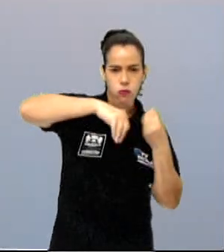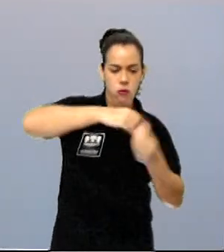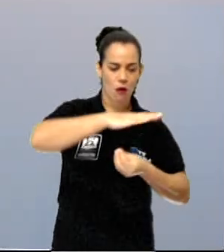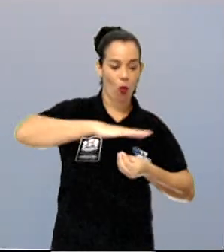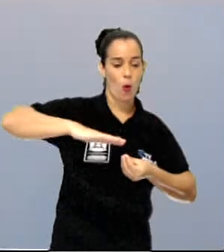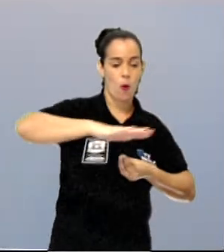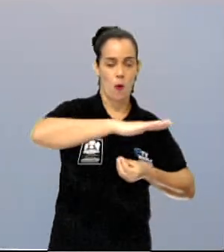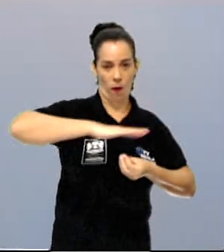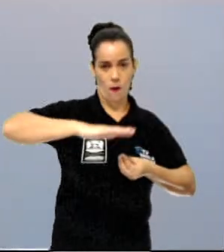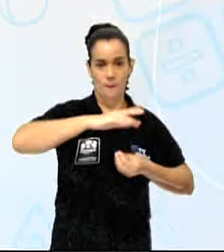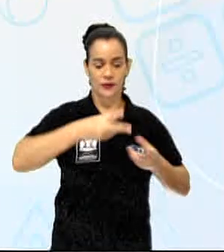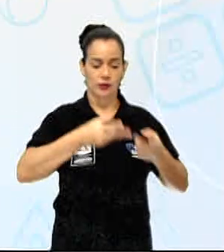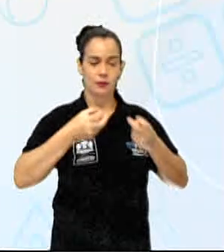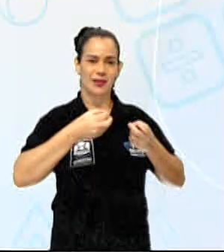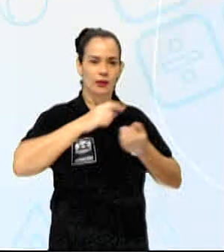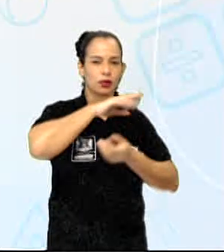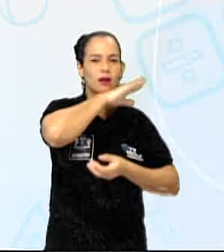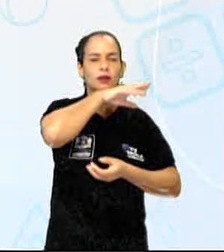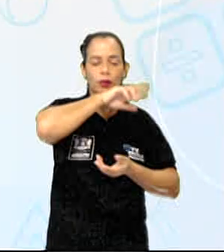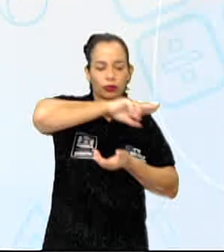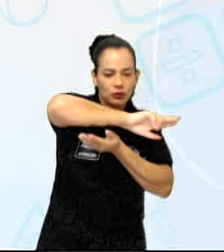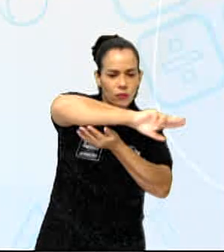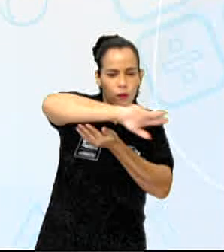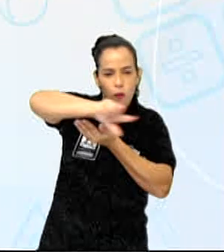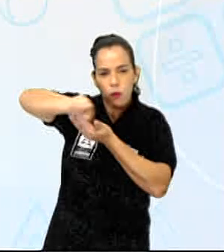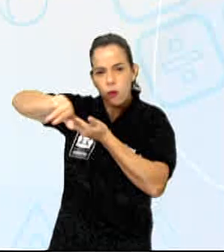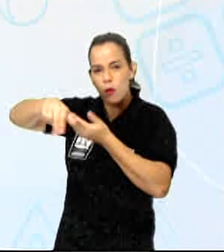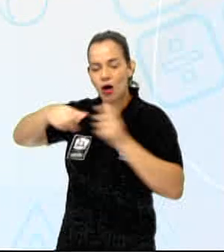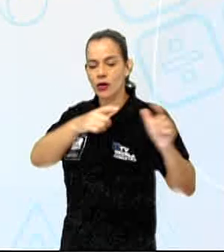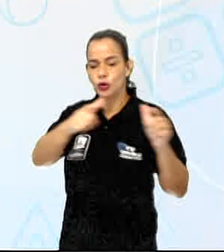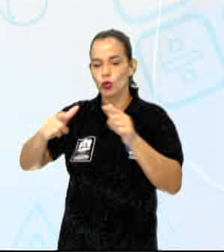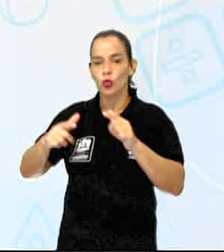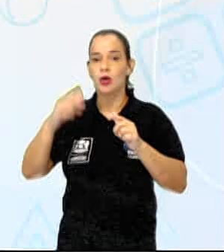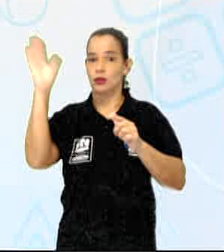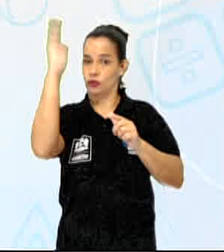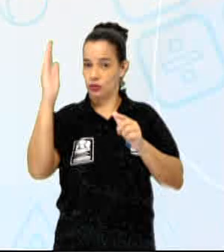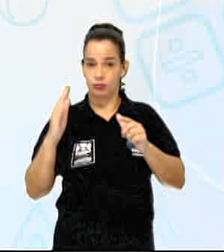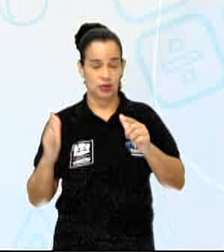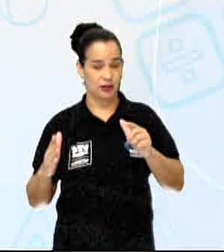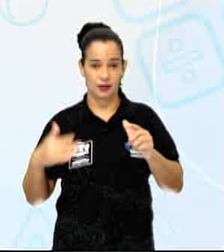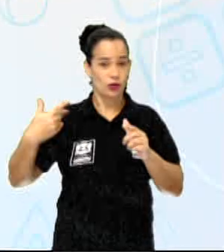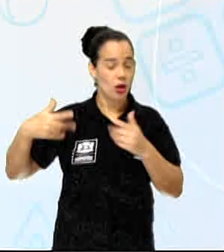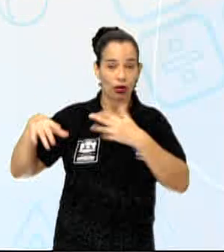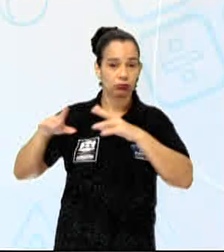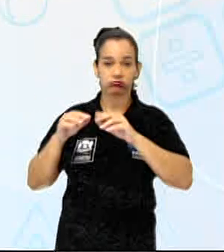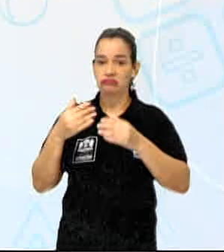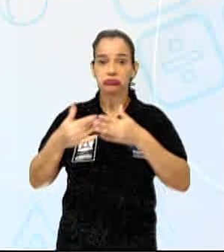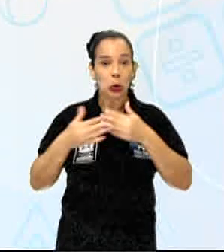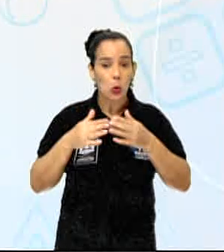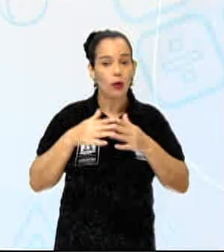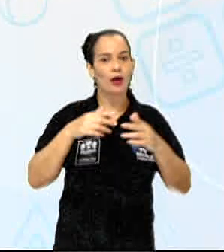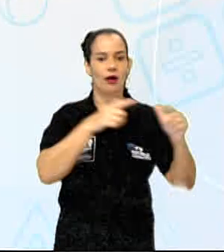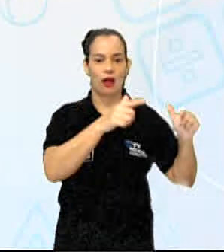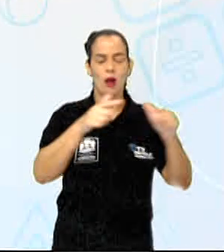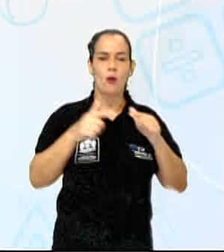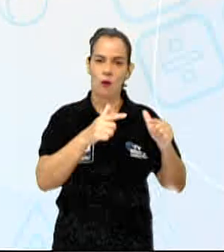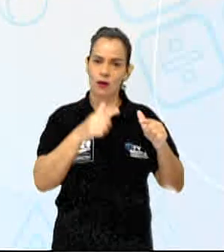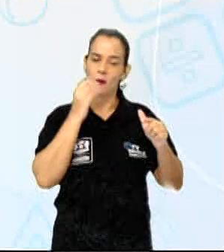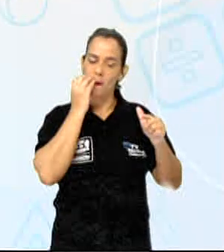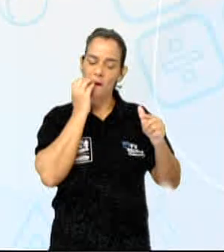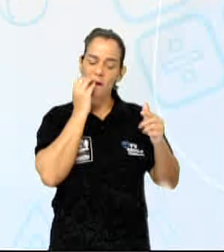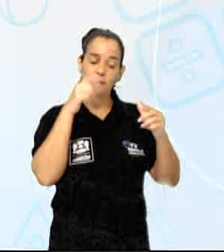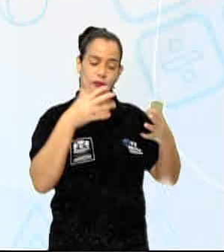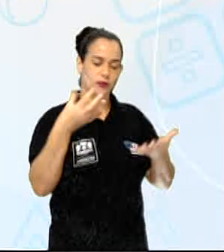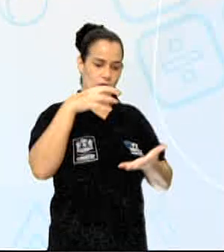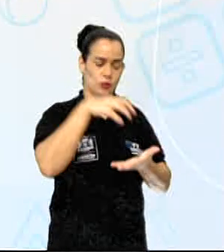você percebe que animais de vários lugares do Brasil, seja de floresta, seja de cerrado, eles vão se concentrar